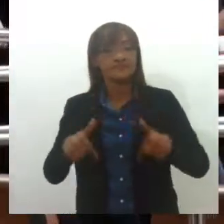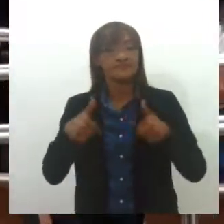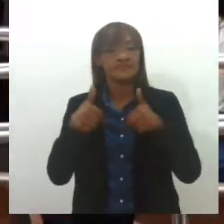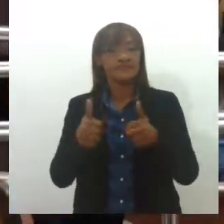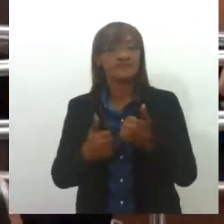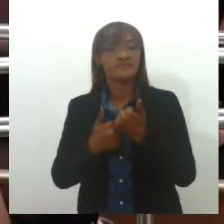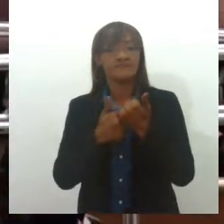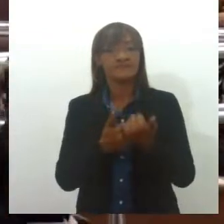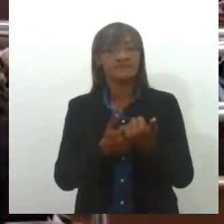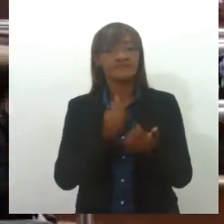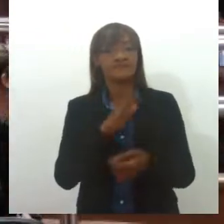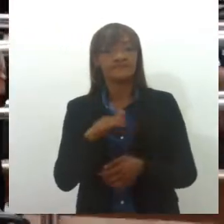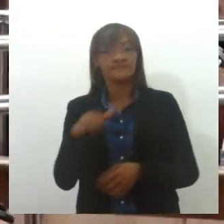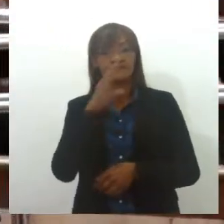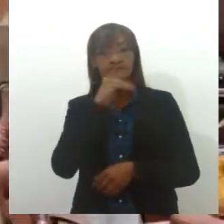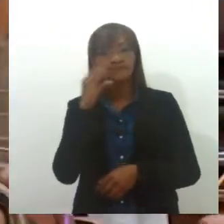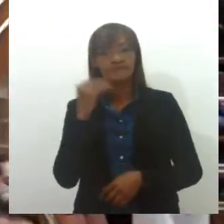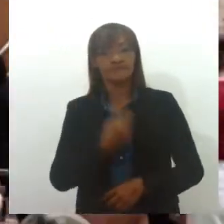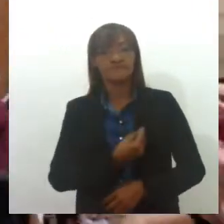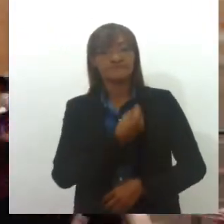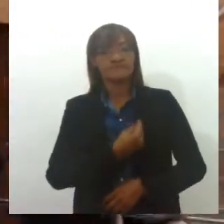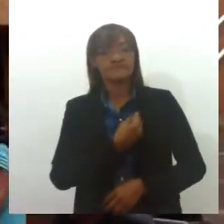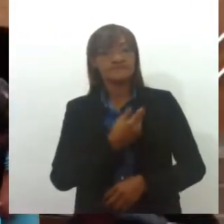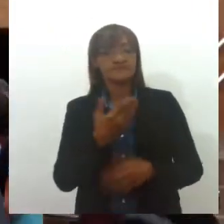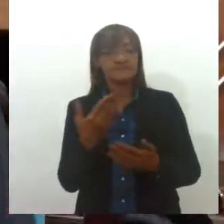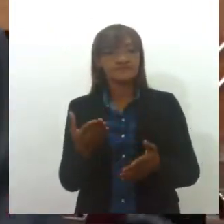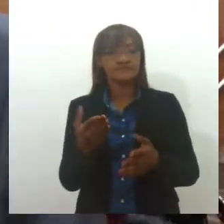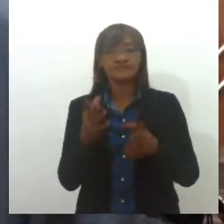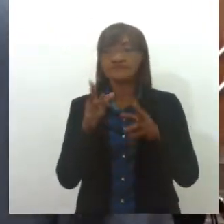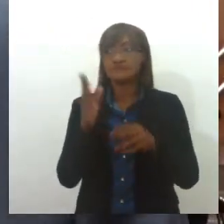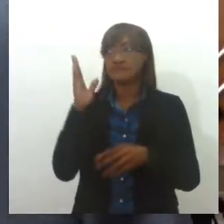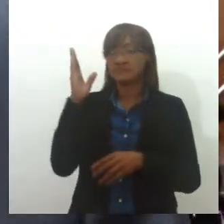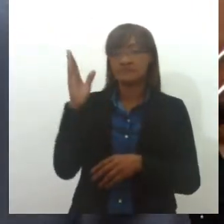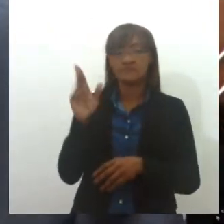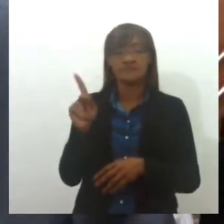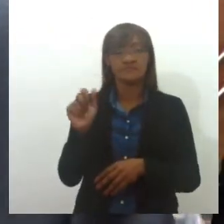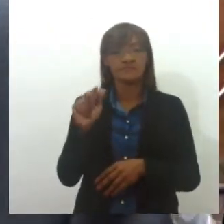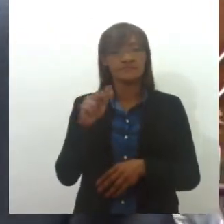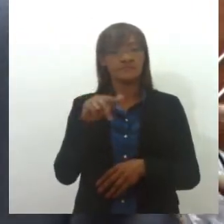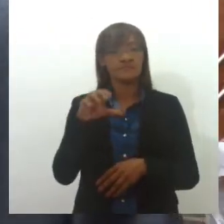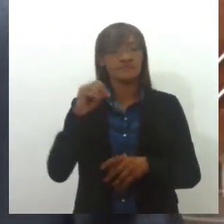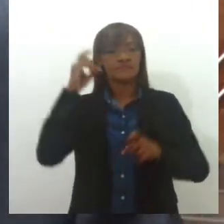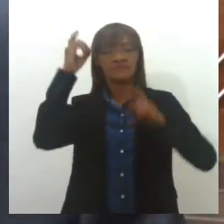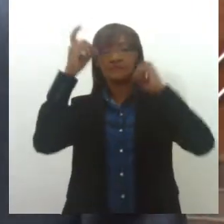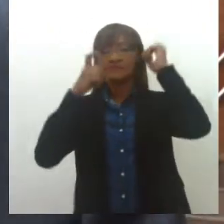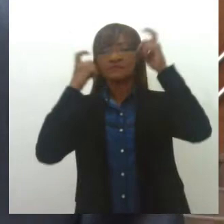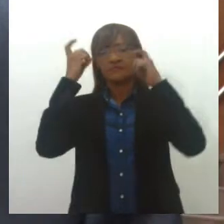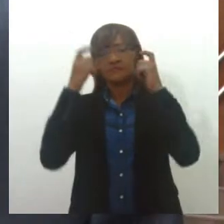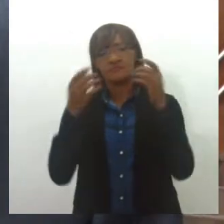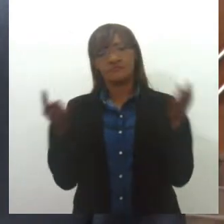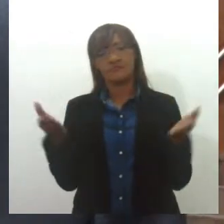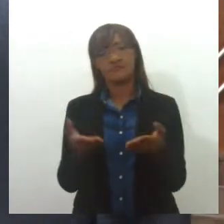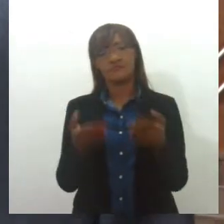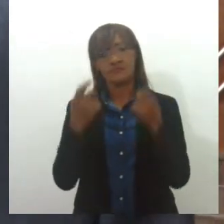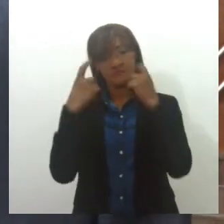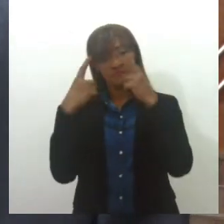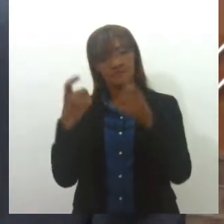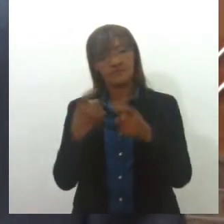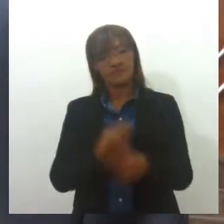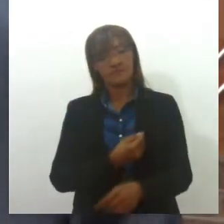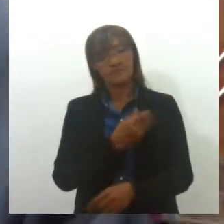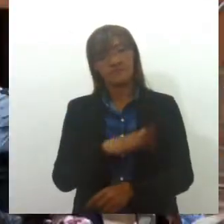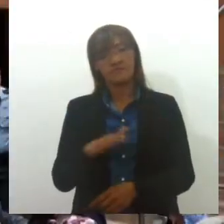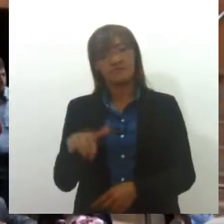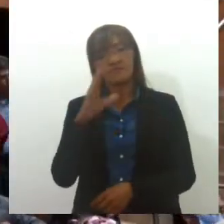adolescente participaram da audiência pública, como Paulo Machado, que demonstrou preocupação com o atual cenário da violência entre crianças e